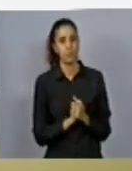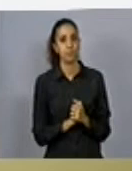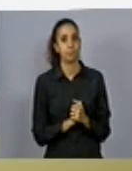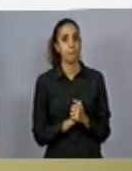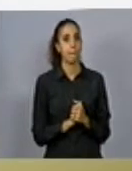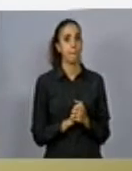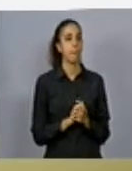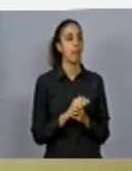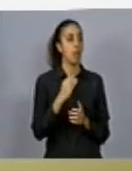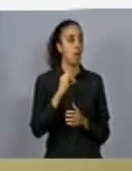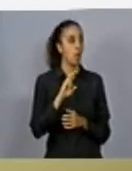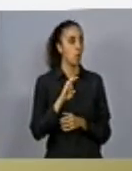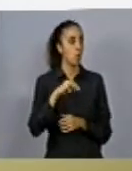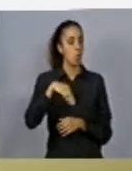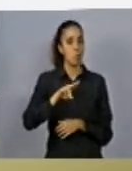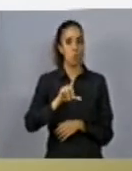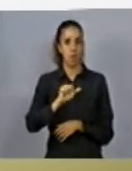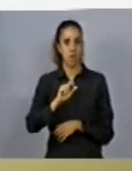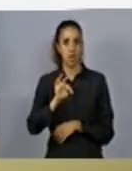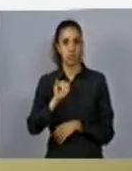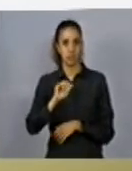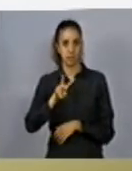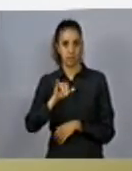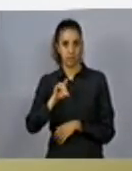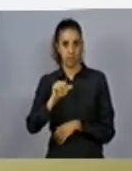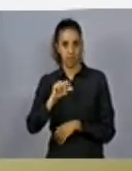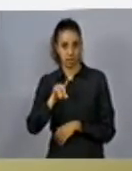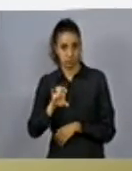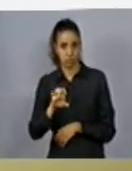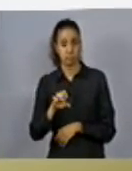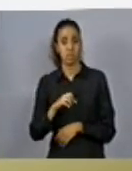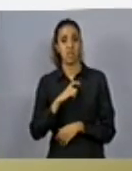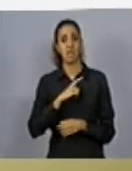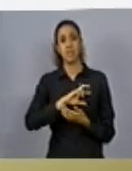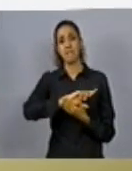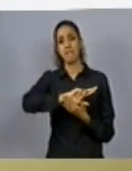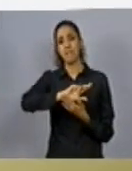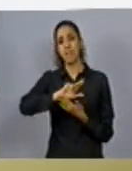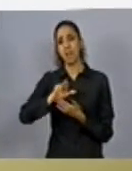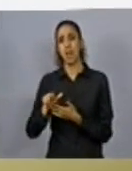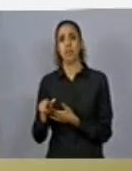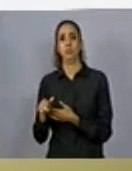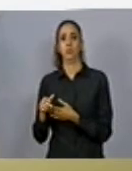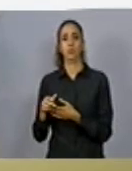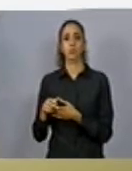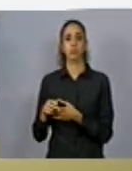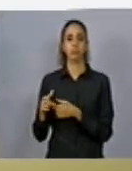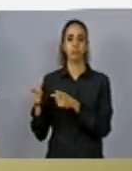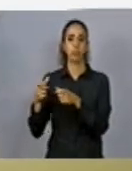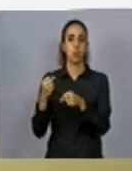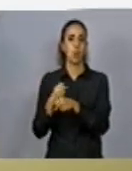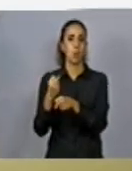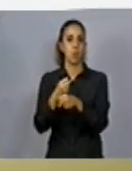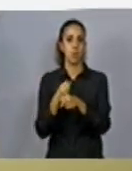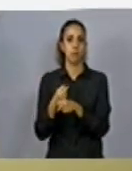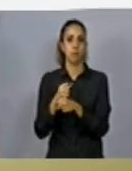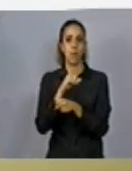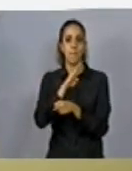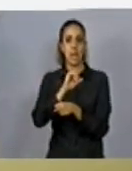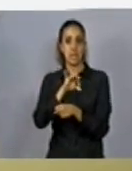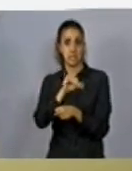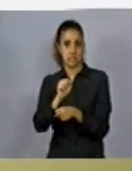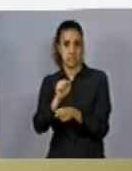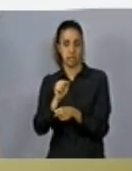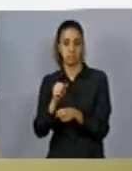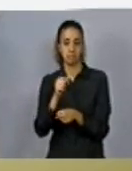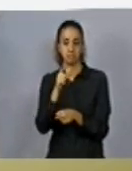questão da cumulatividade. Então, você tem vários empreendimentos numa bacia hidrográfica, causa